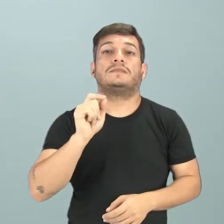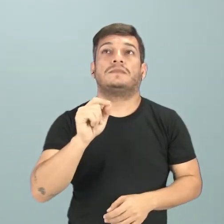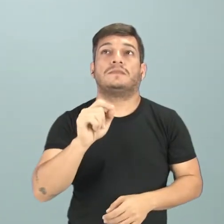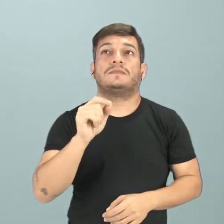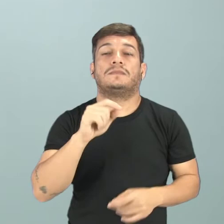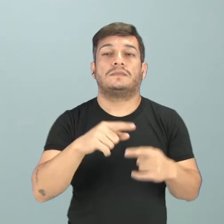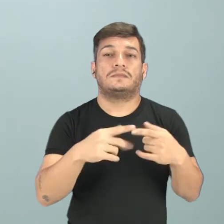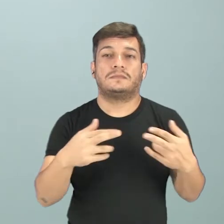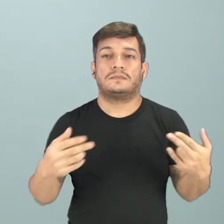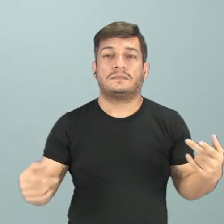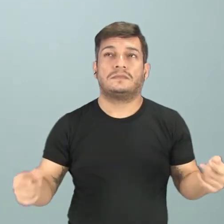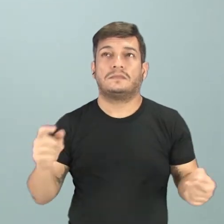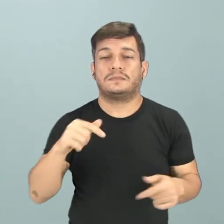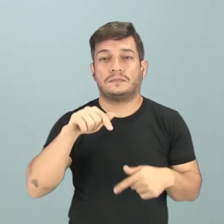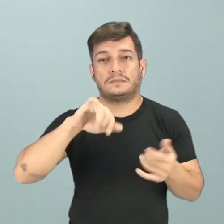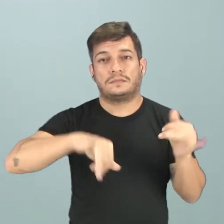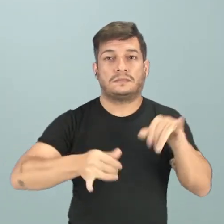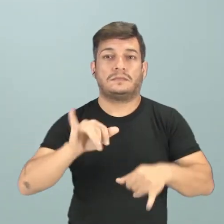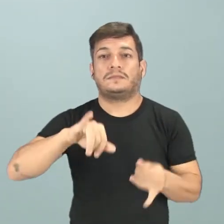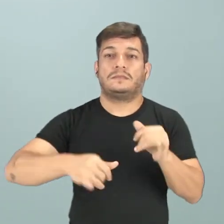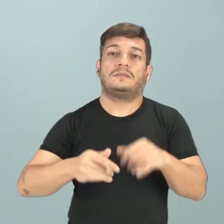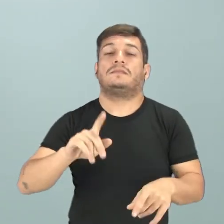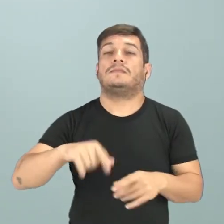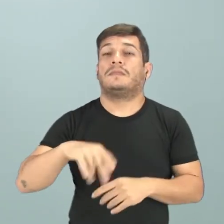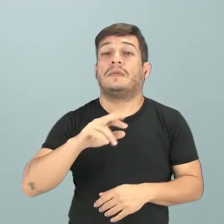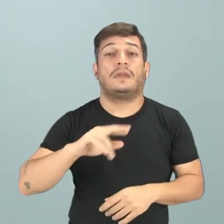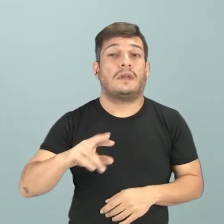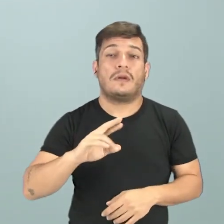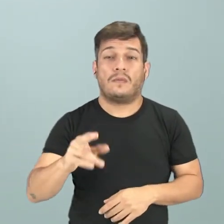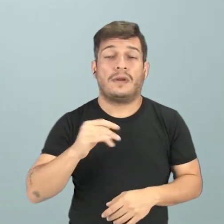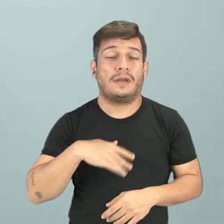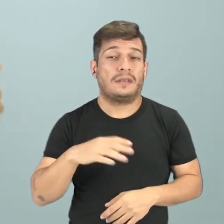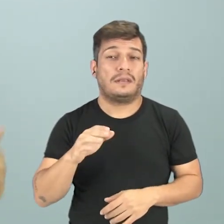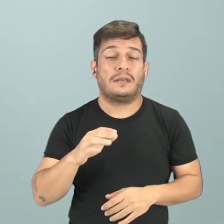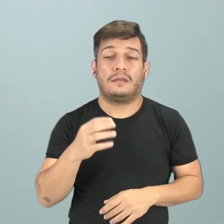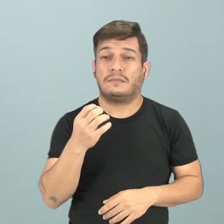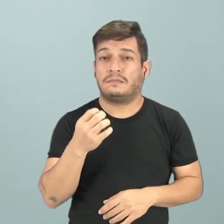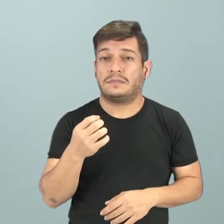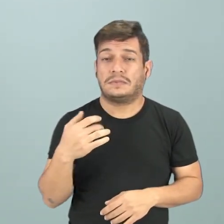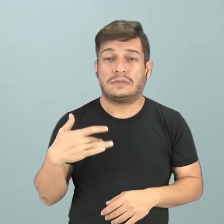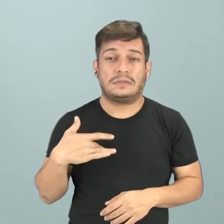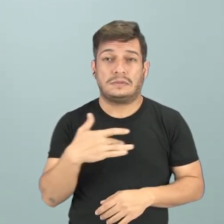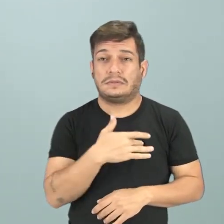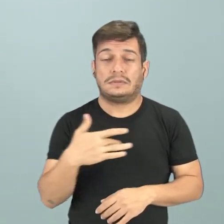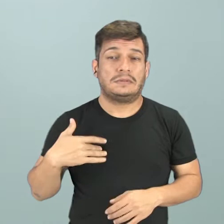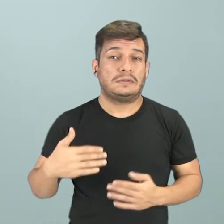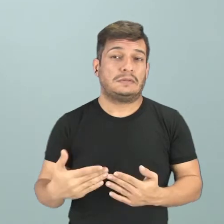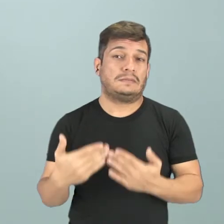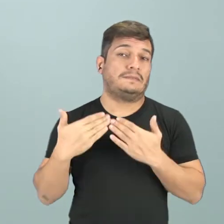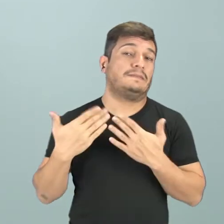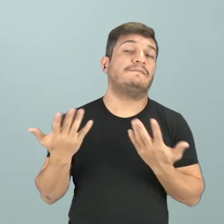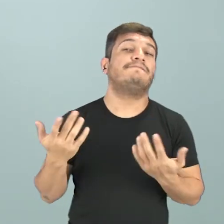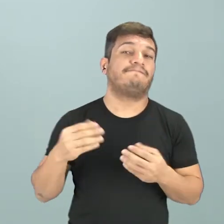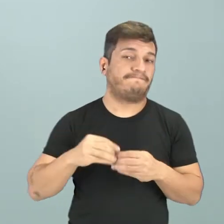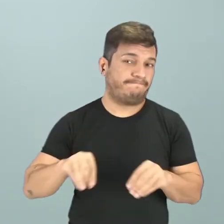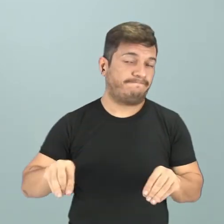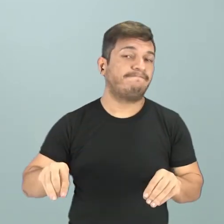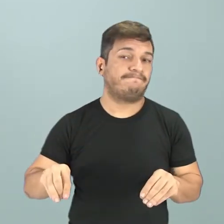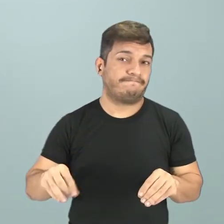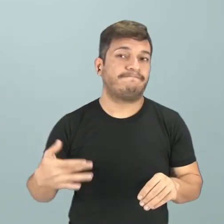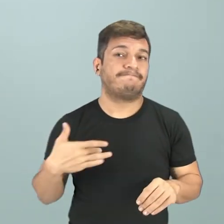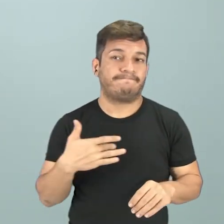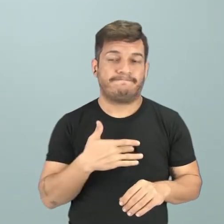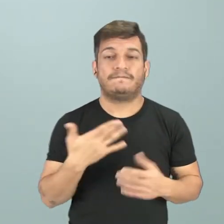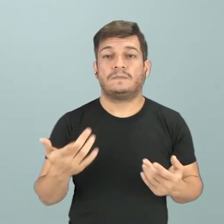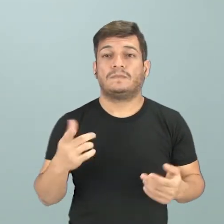substâncias químicas que não são nem um pouco salutares à nossa saúde. Ou seja,